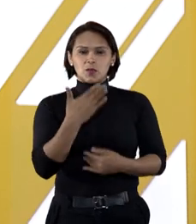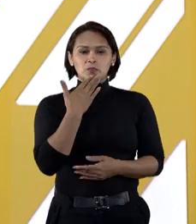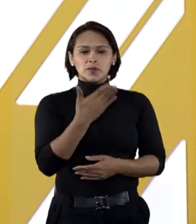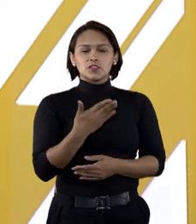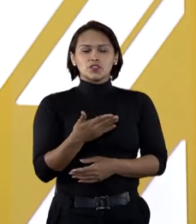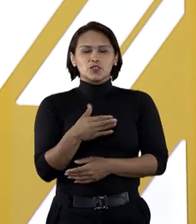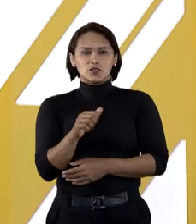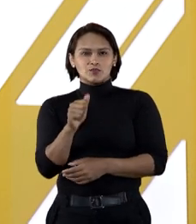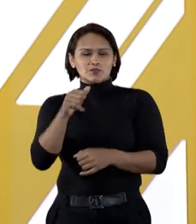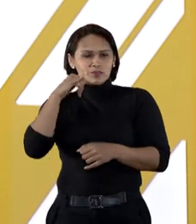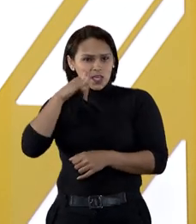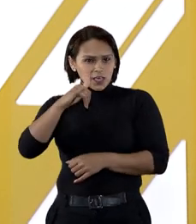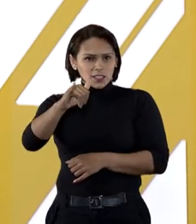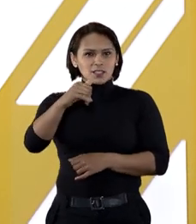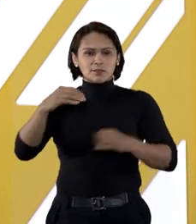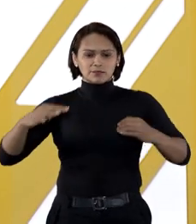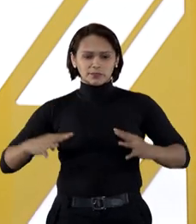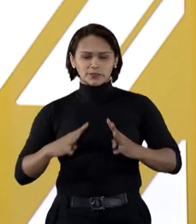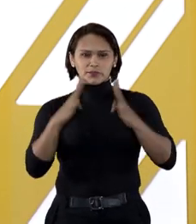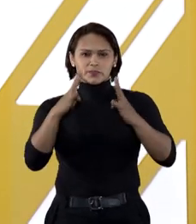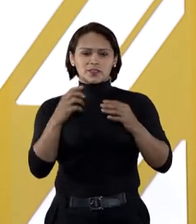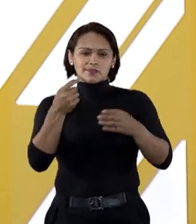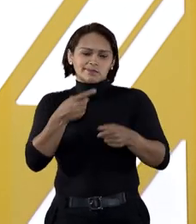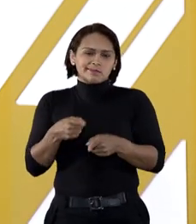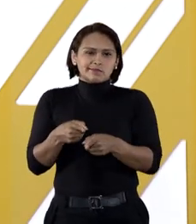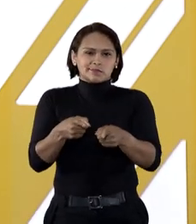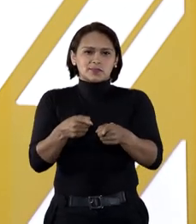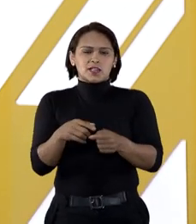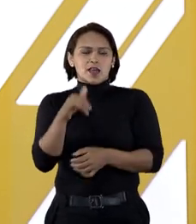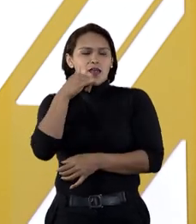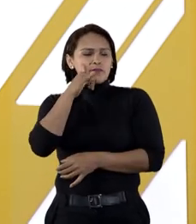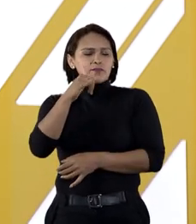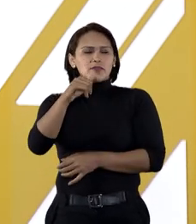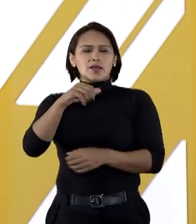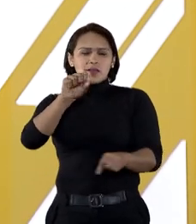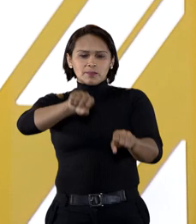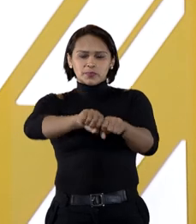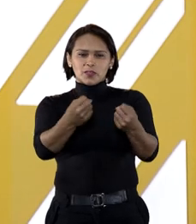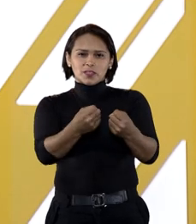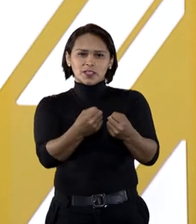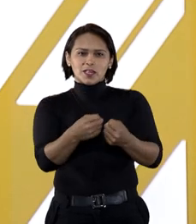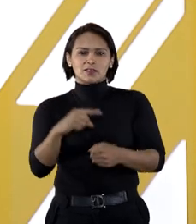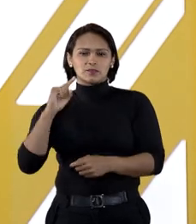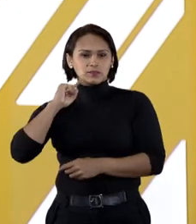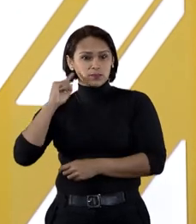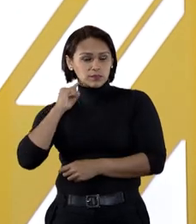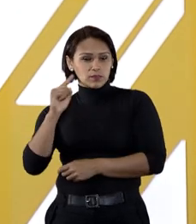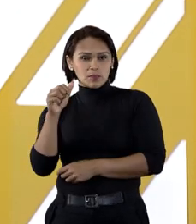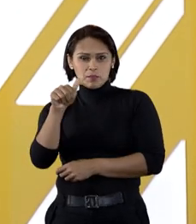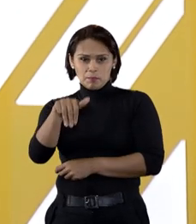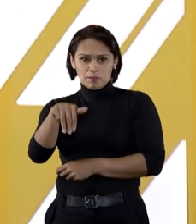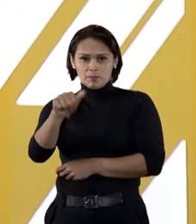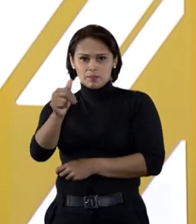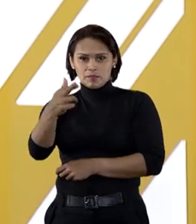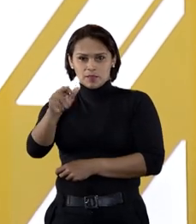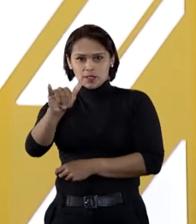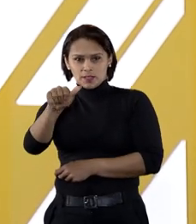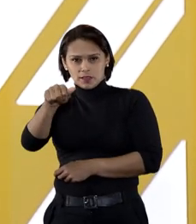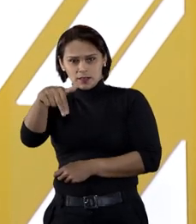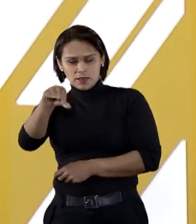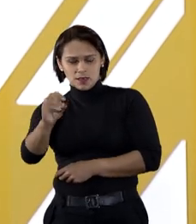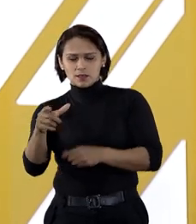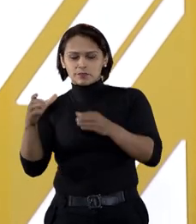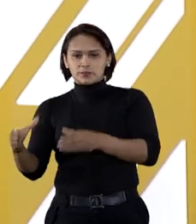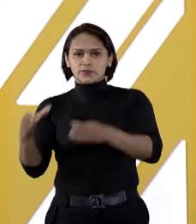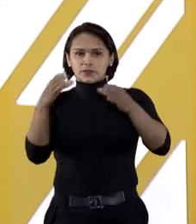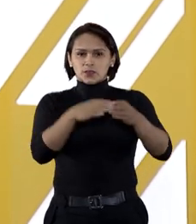o pedido da Agência Nacional de Energia Elétrica e manteve a usina atingida por rompimento de barragem em Mariana em